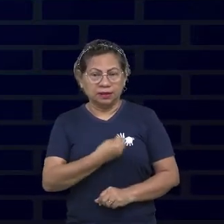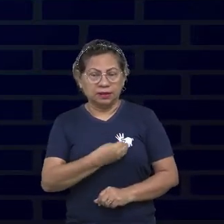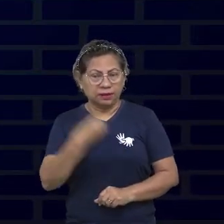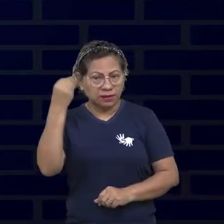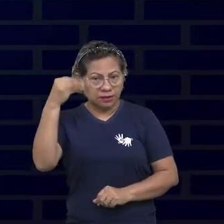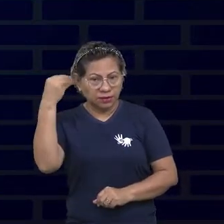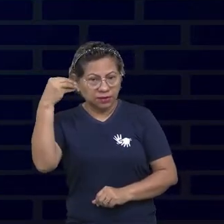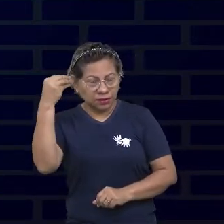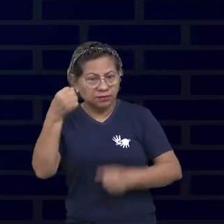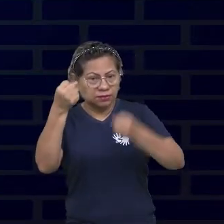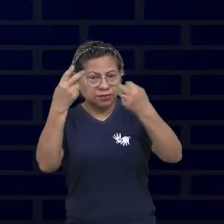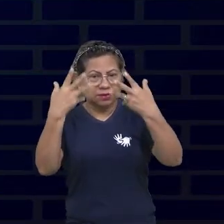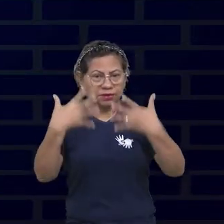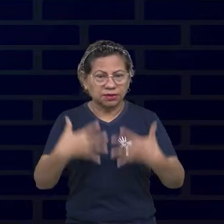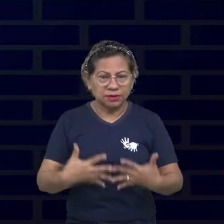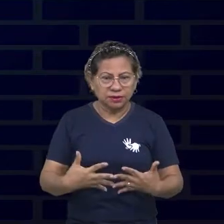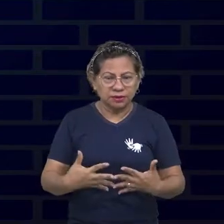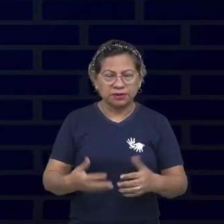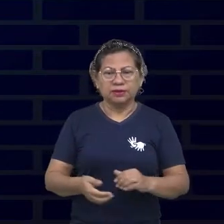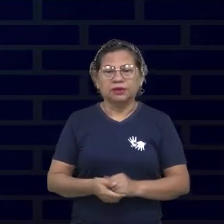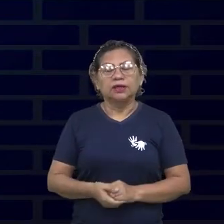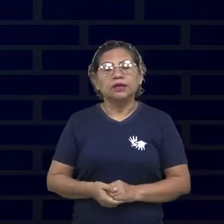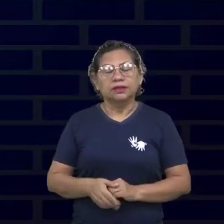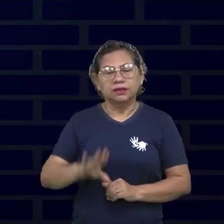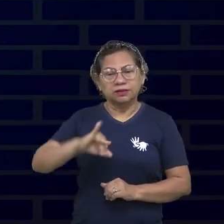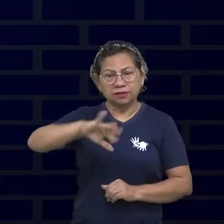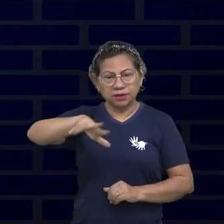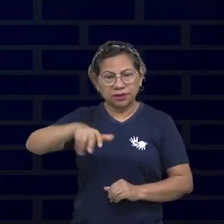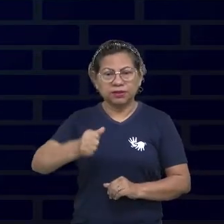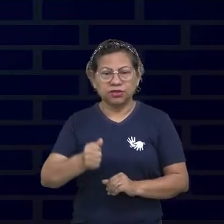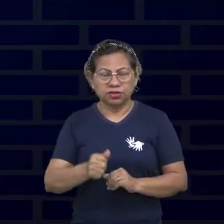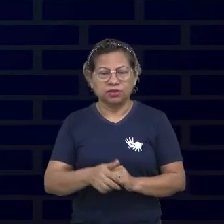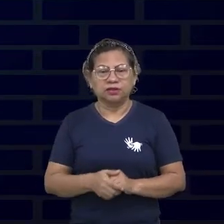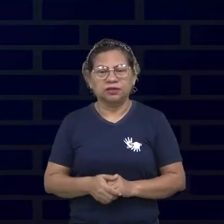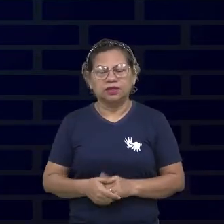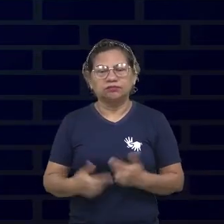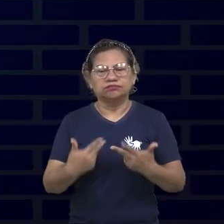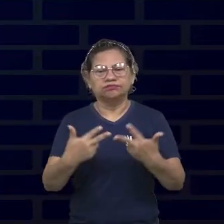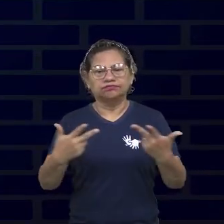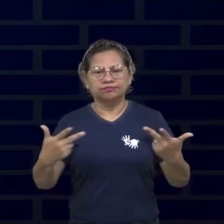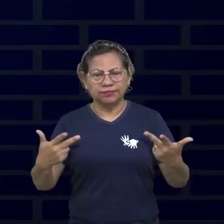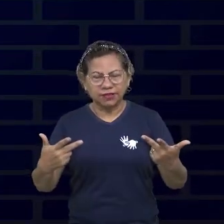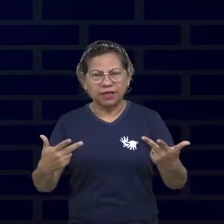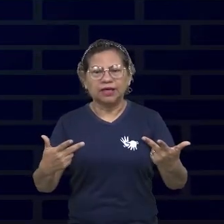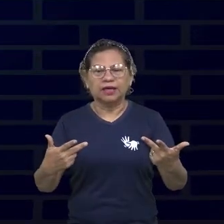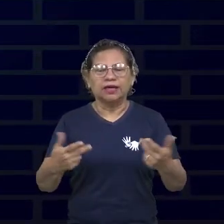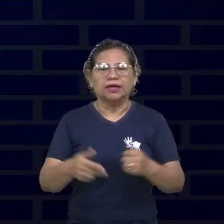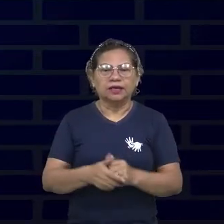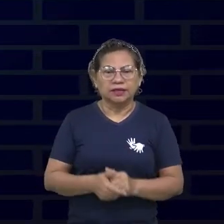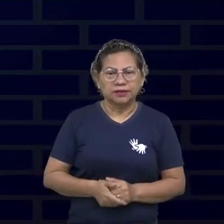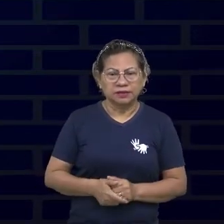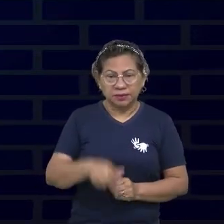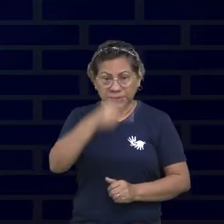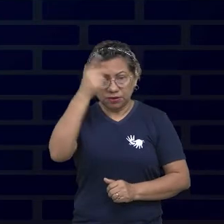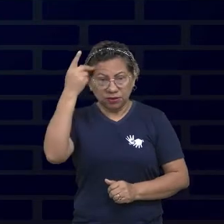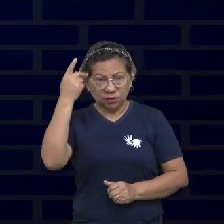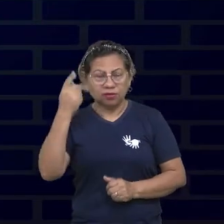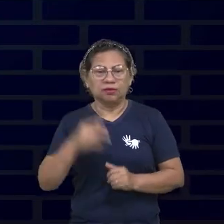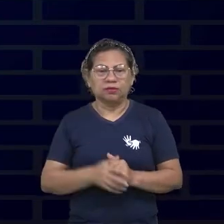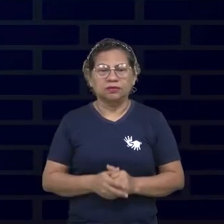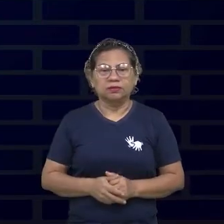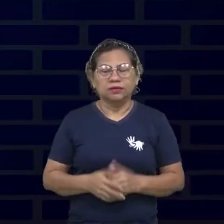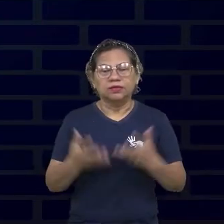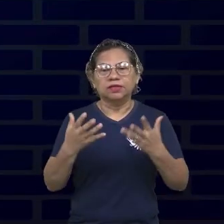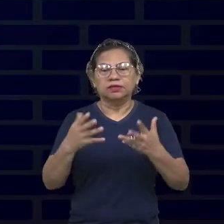concluí o meu ensino médio através da EJA. Por várias questões, como acontece com milhares de brasileiros. Por questão de tempo, por ter que